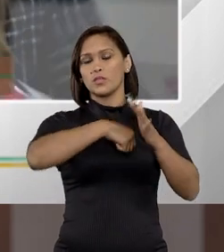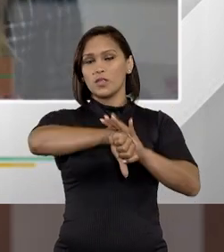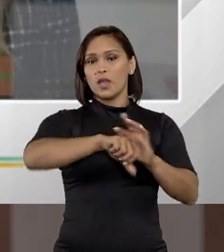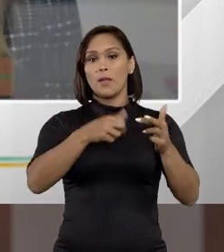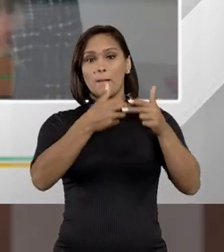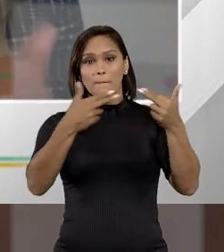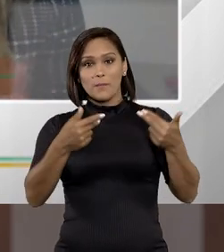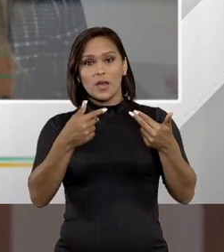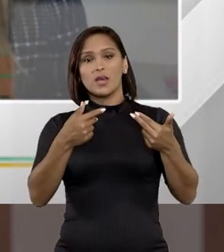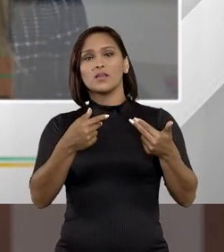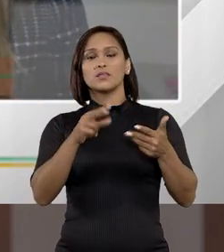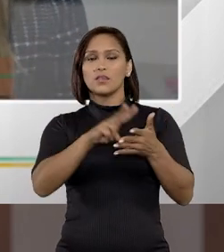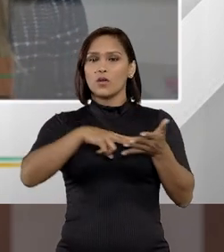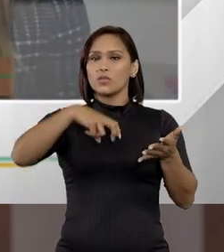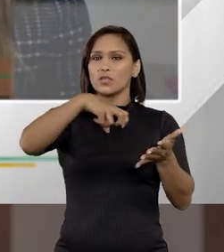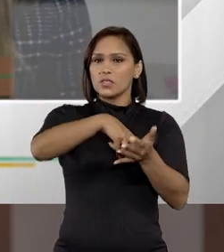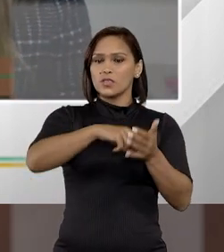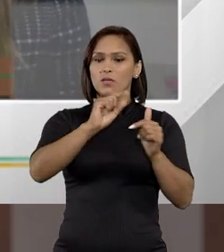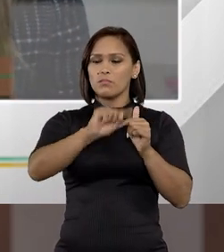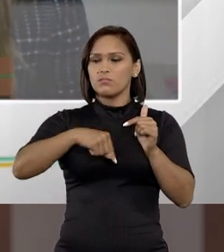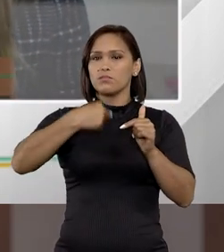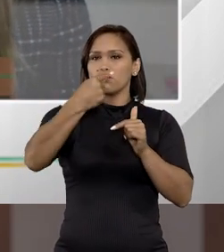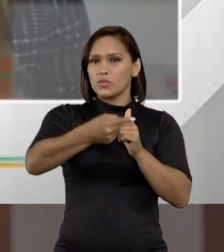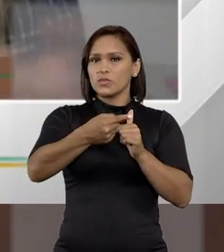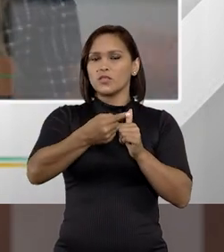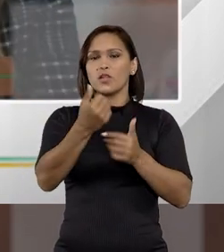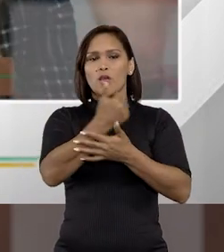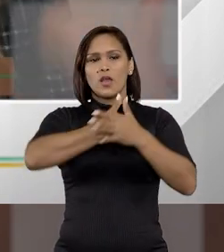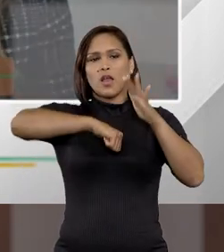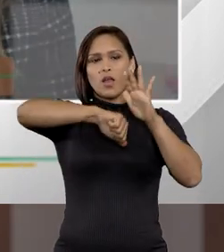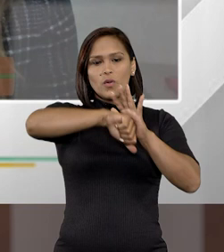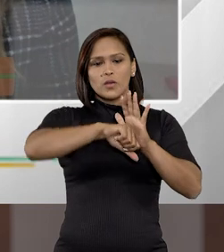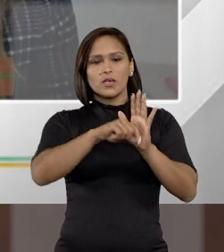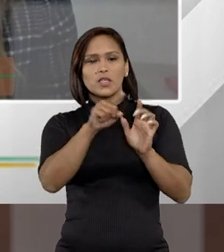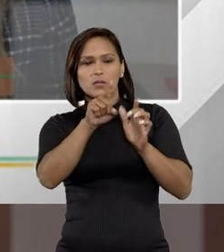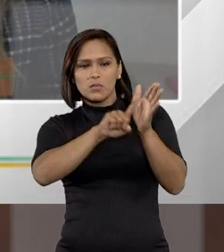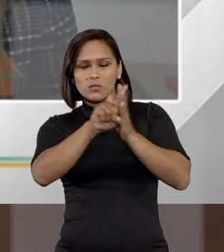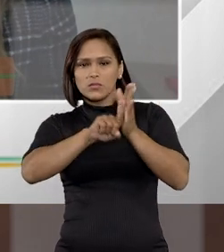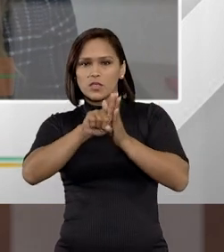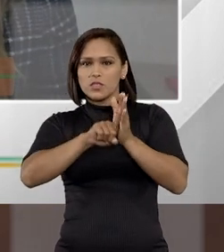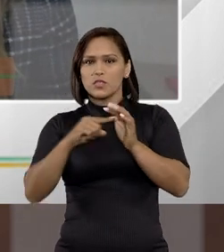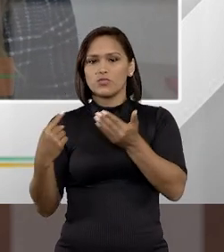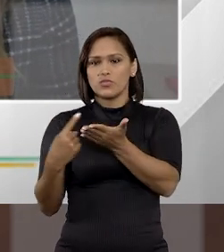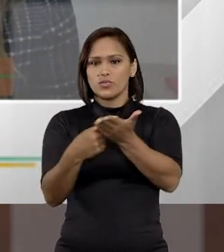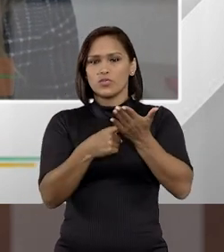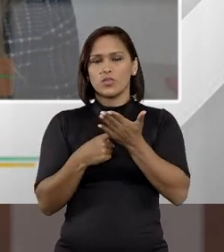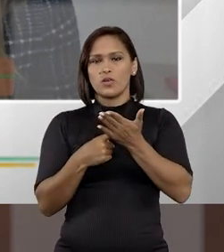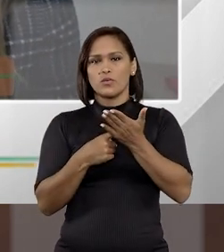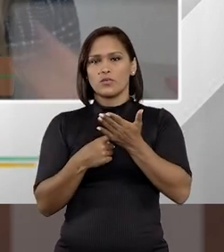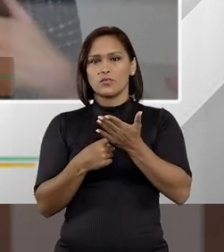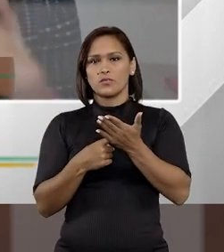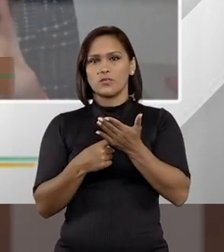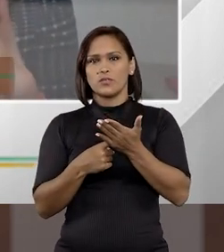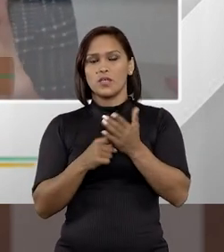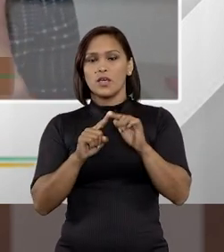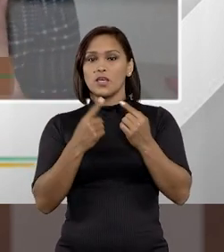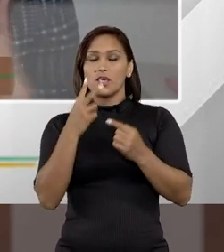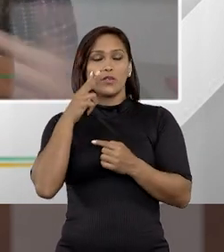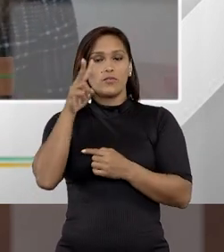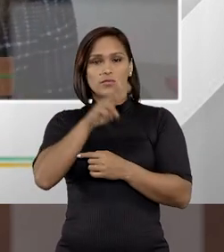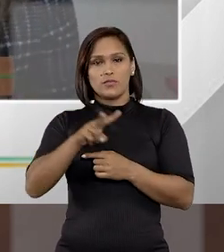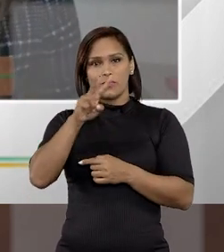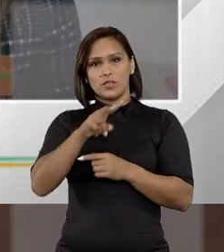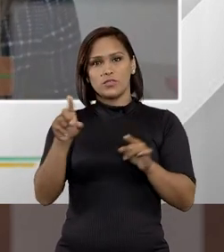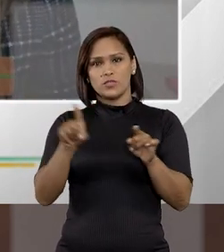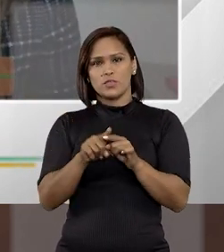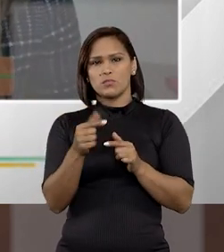crime. Mas muitas vezes a condenação dela é posterior ao crime que está sendo ali objeto do acordo de não perseguição, que na